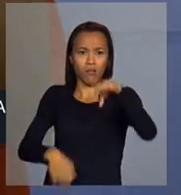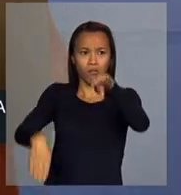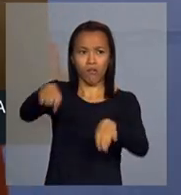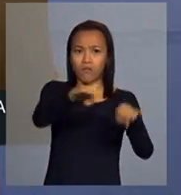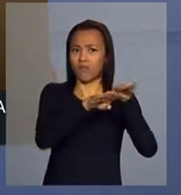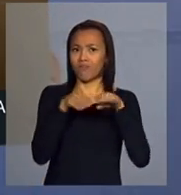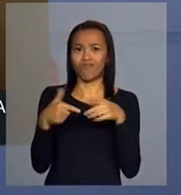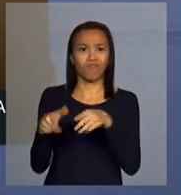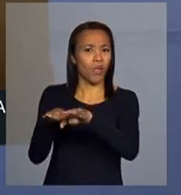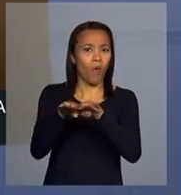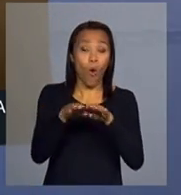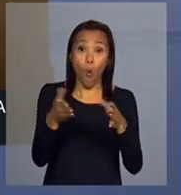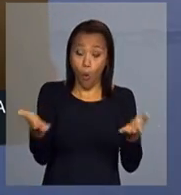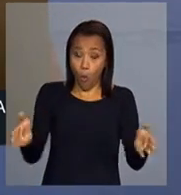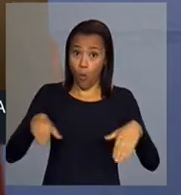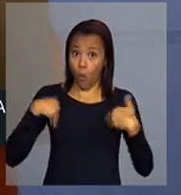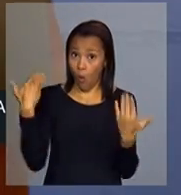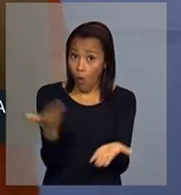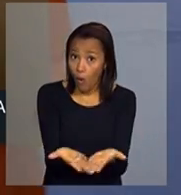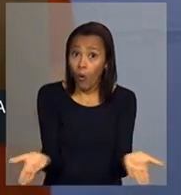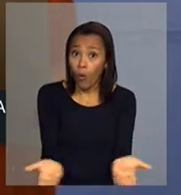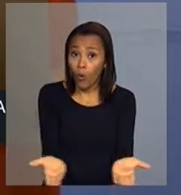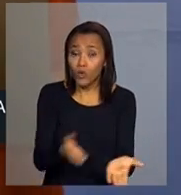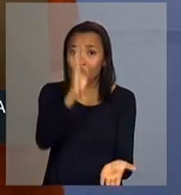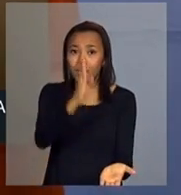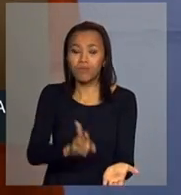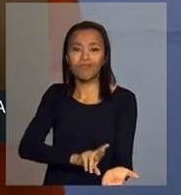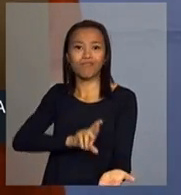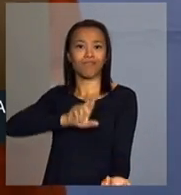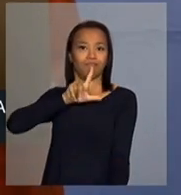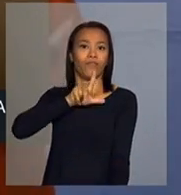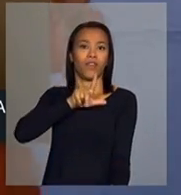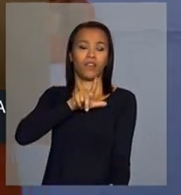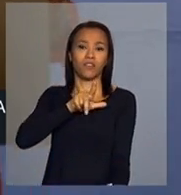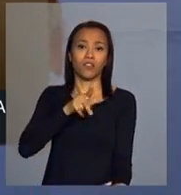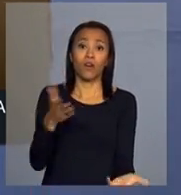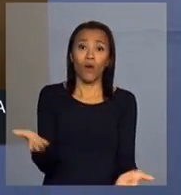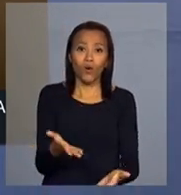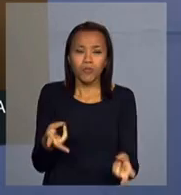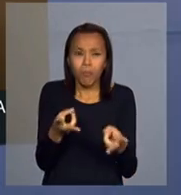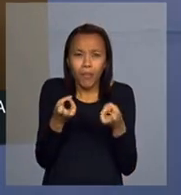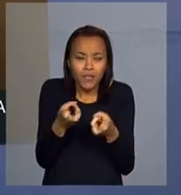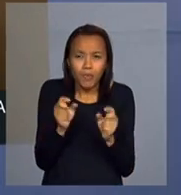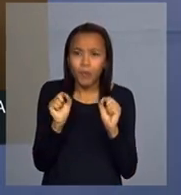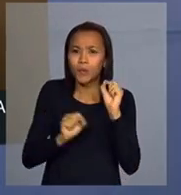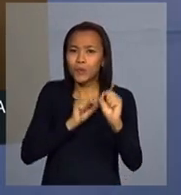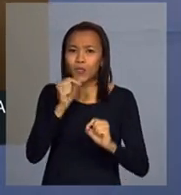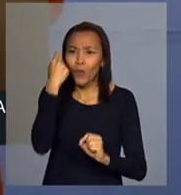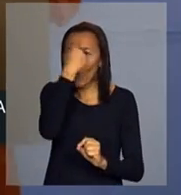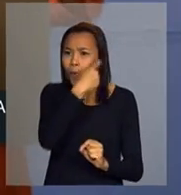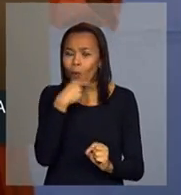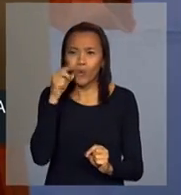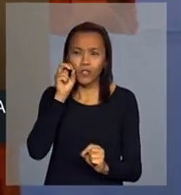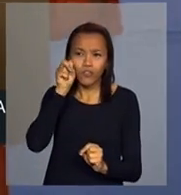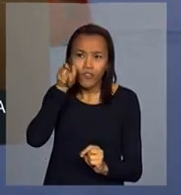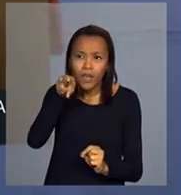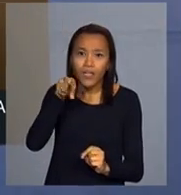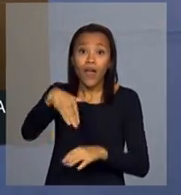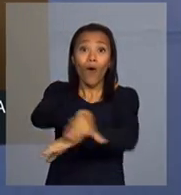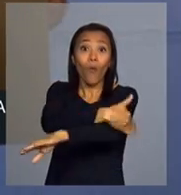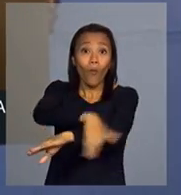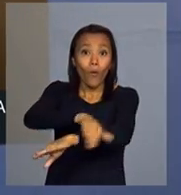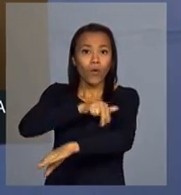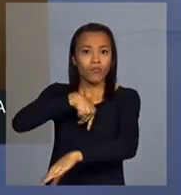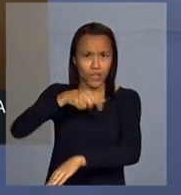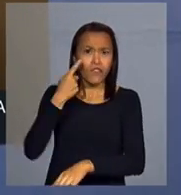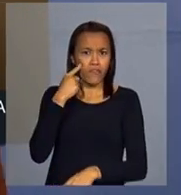Brasil hoje tem outra cara. É a cara que nós vemos quando a gente olha na rua e